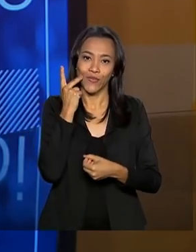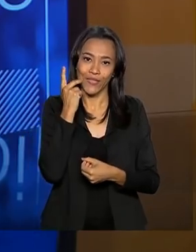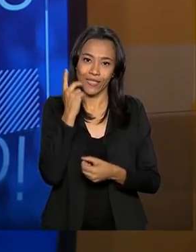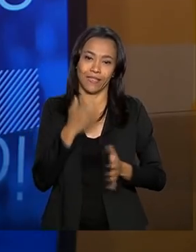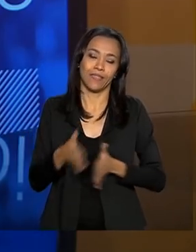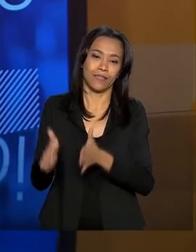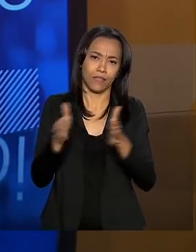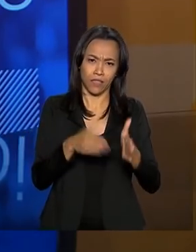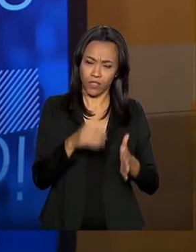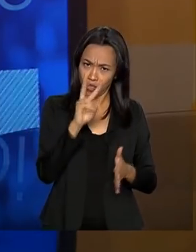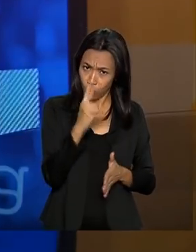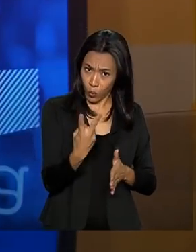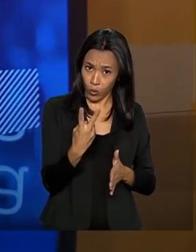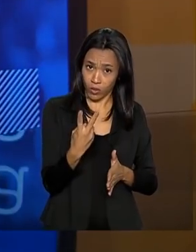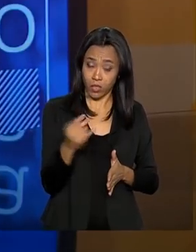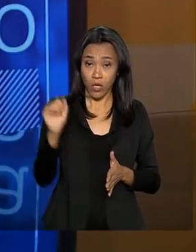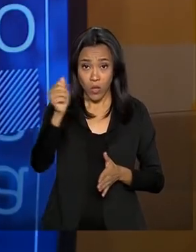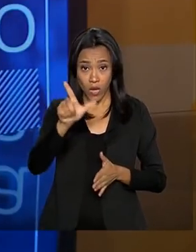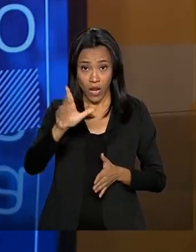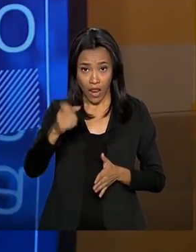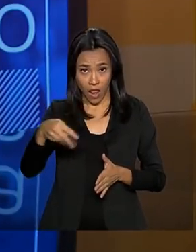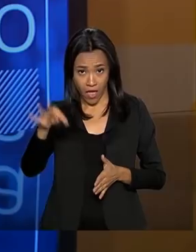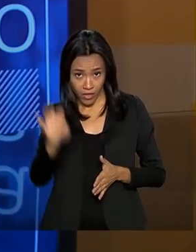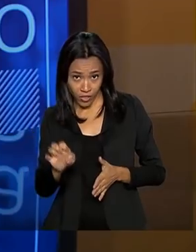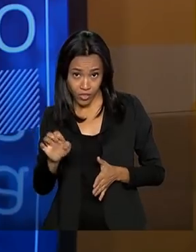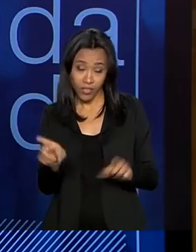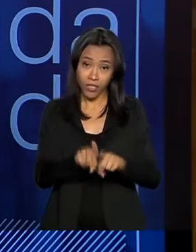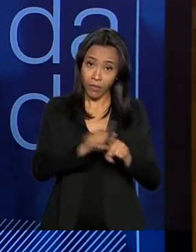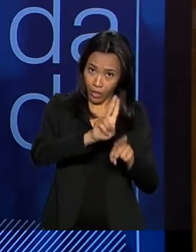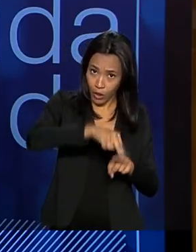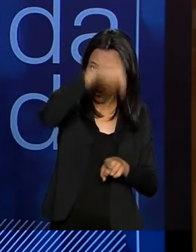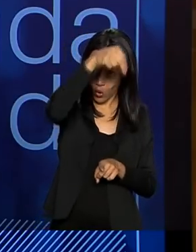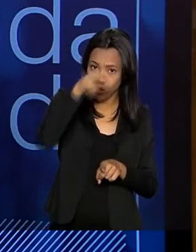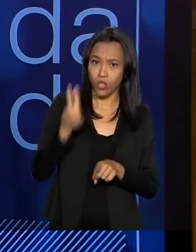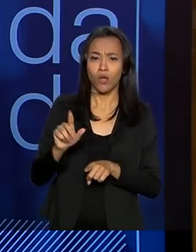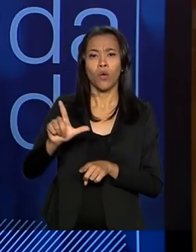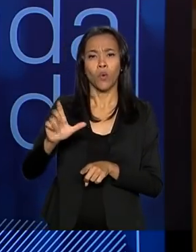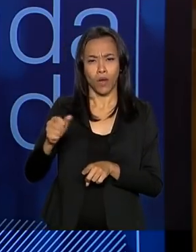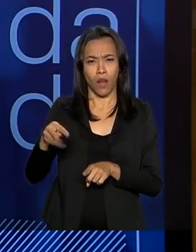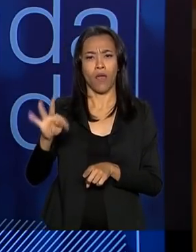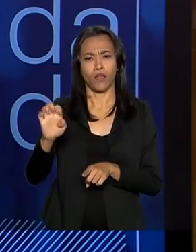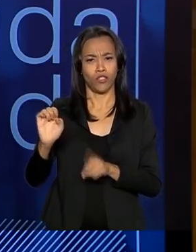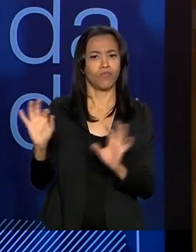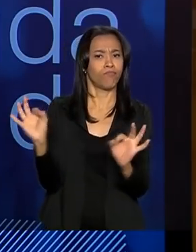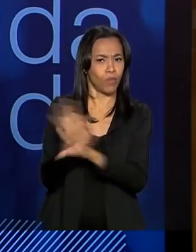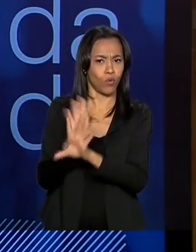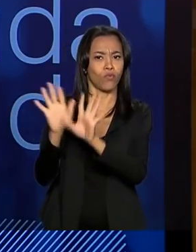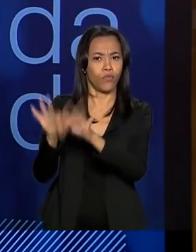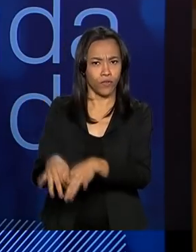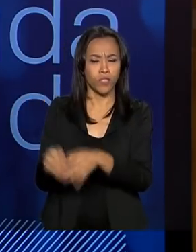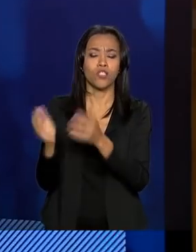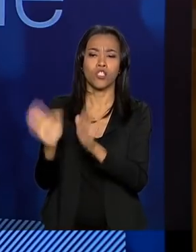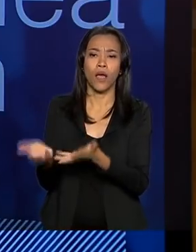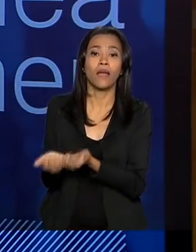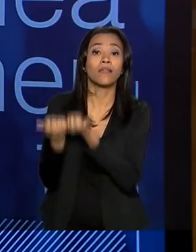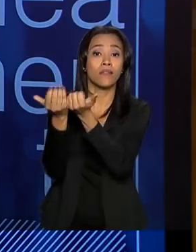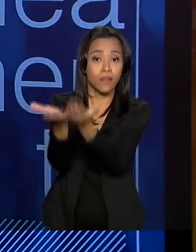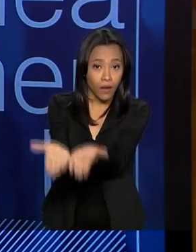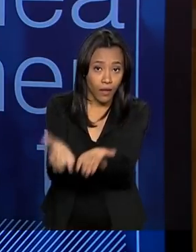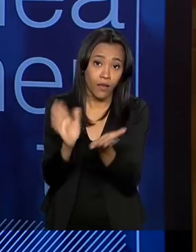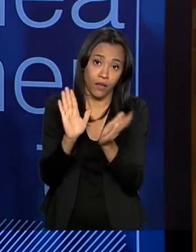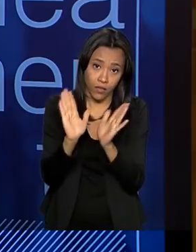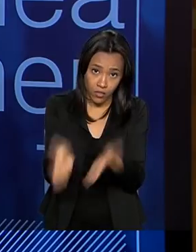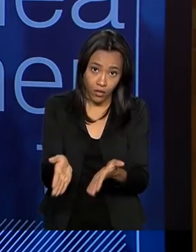dois eixos, o leste e o norte. O leste já está finalizado? Sim, o leste está finalizado, já foi entregue, viabilizou o